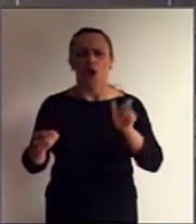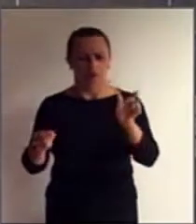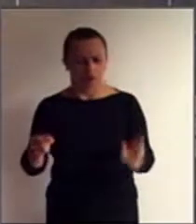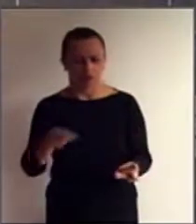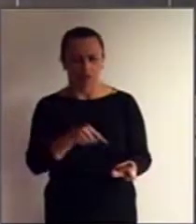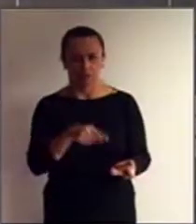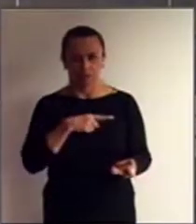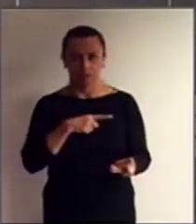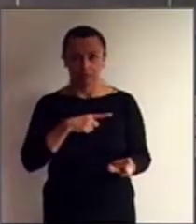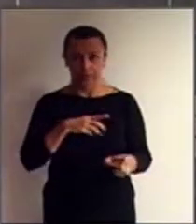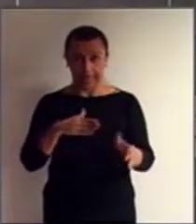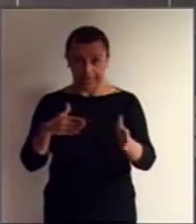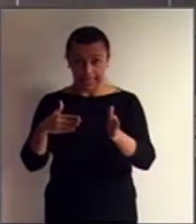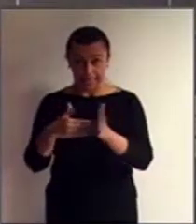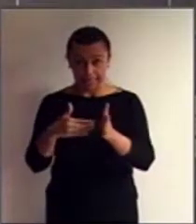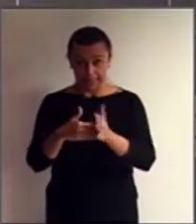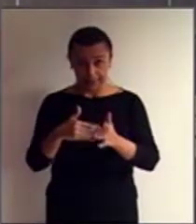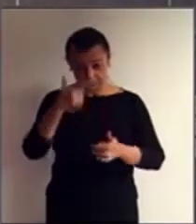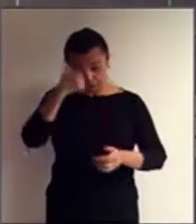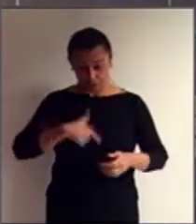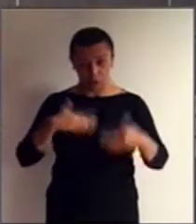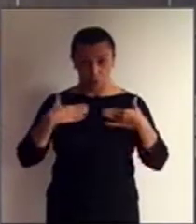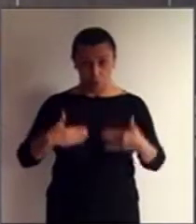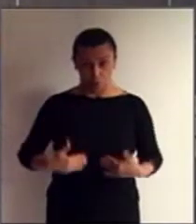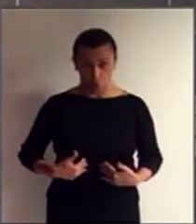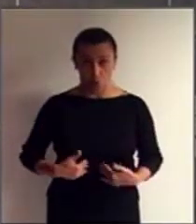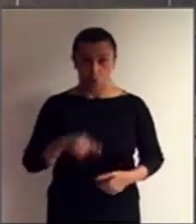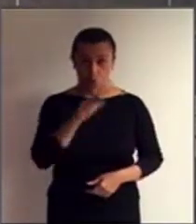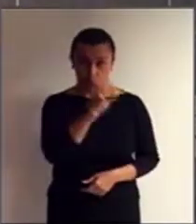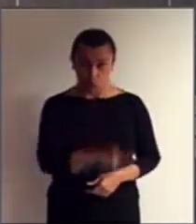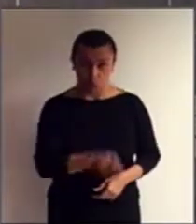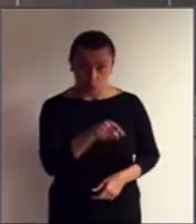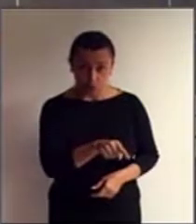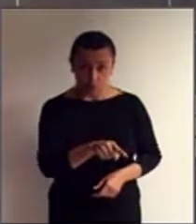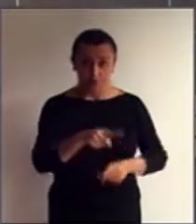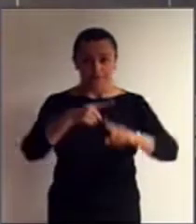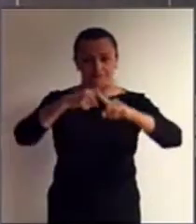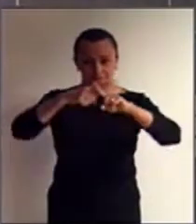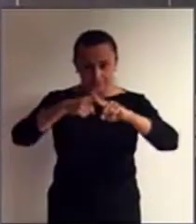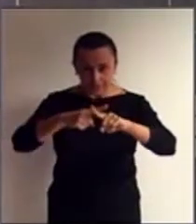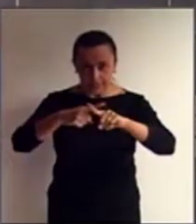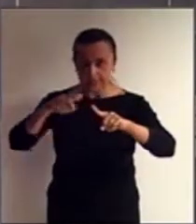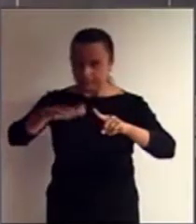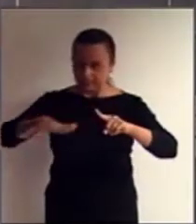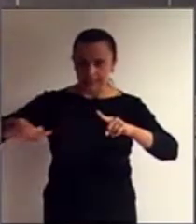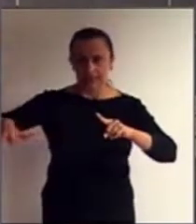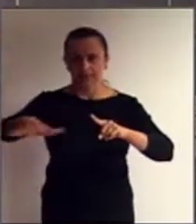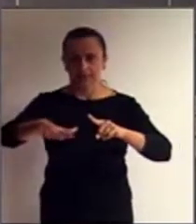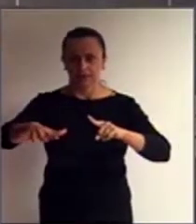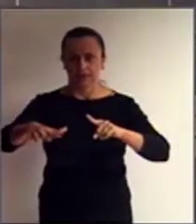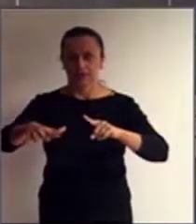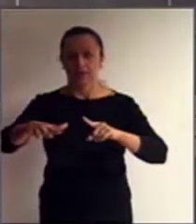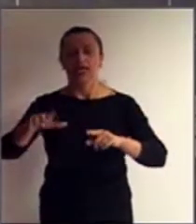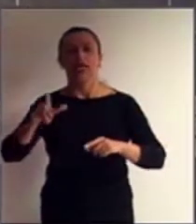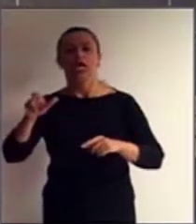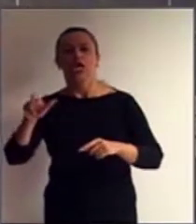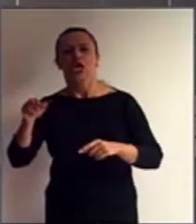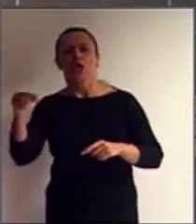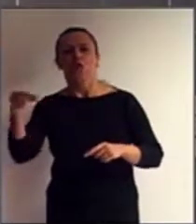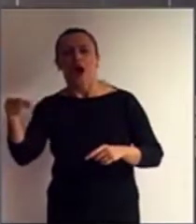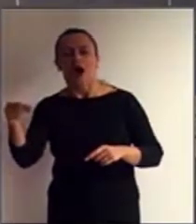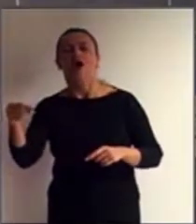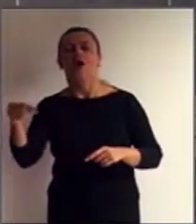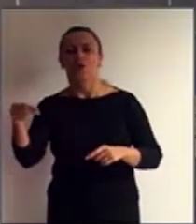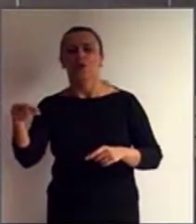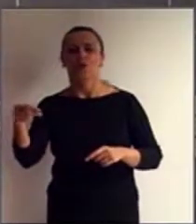limitação funcional da pessoa vezes o ambiente é igual à deficiência. Então, uma